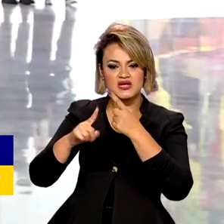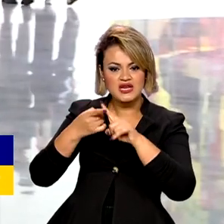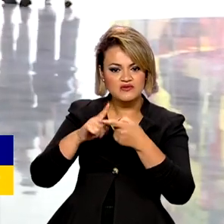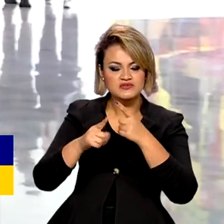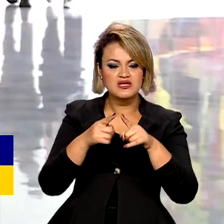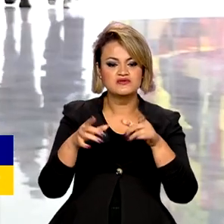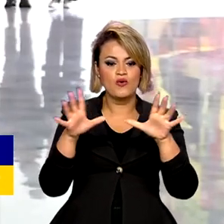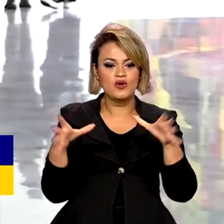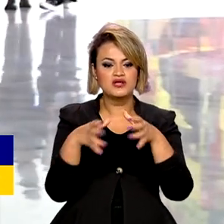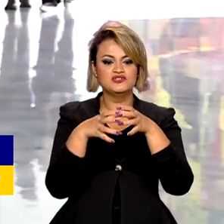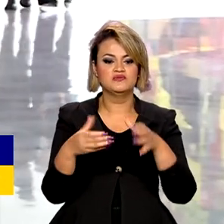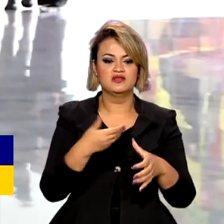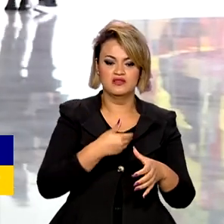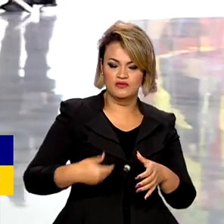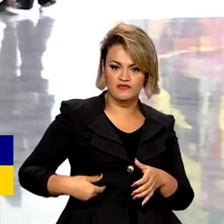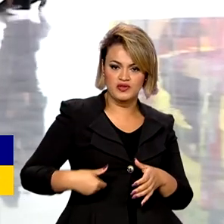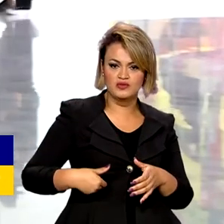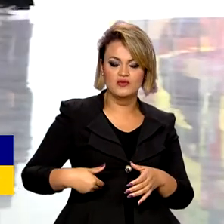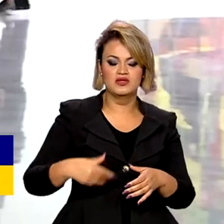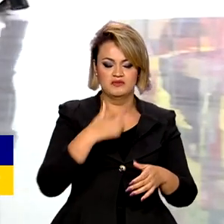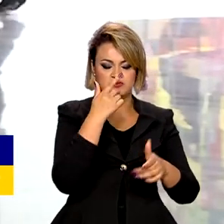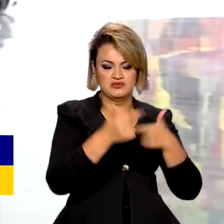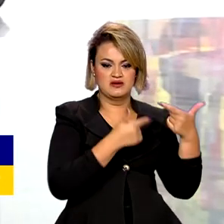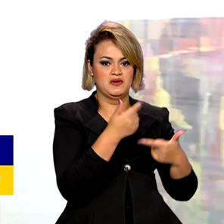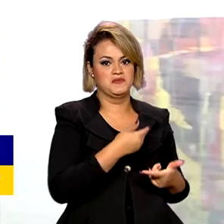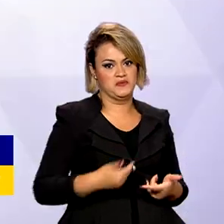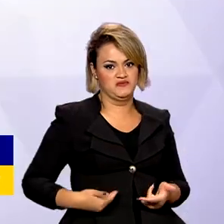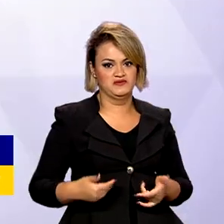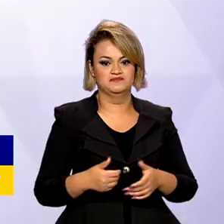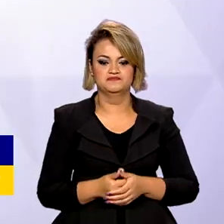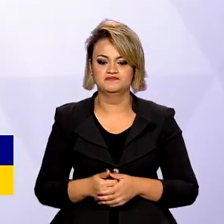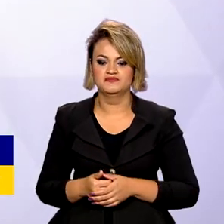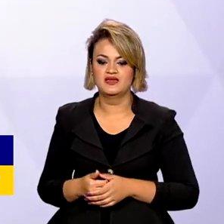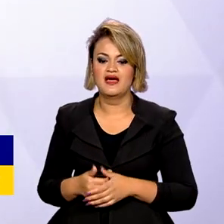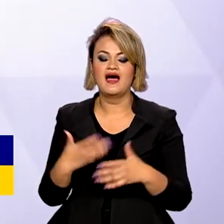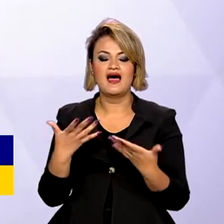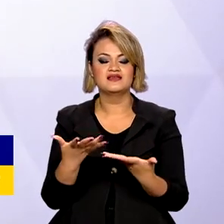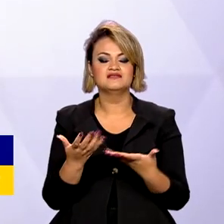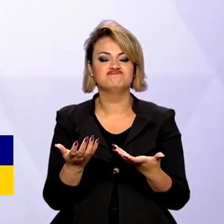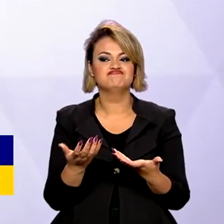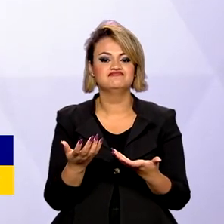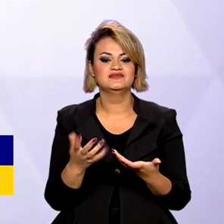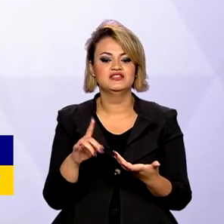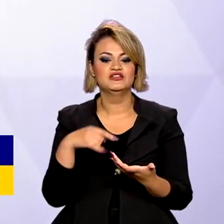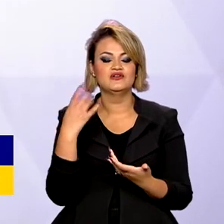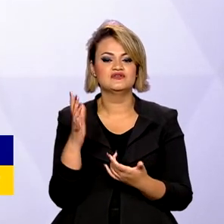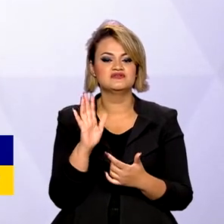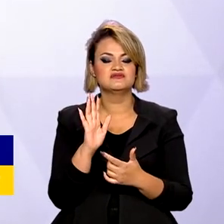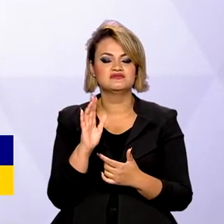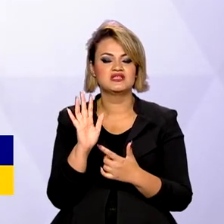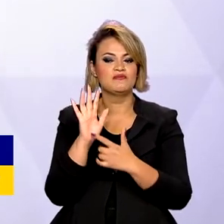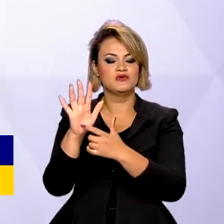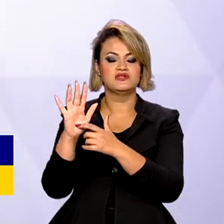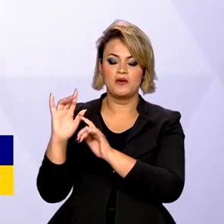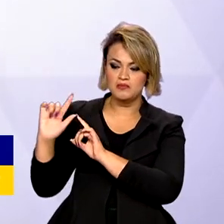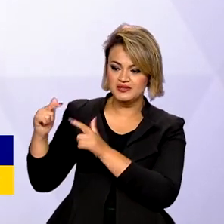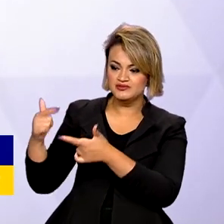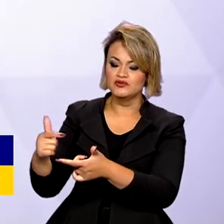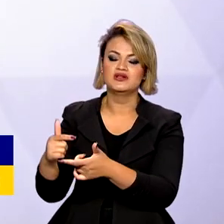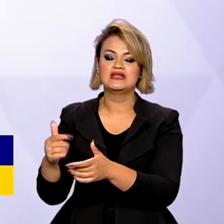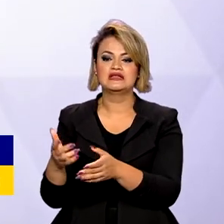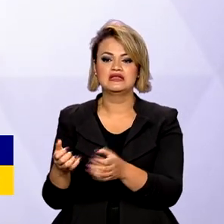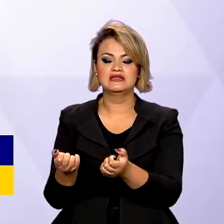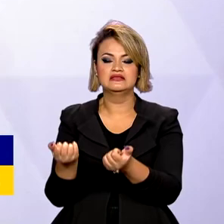coletiva entre governo e servidores públicos. Com isso, a gente quer deixar um legado que proteja os